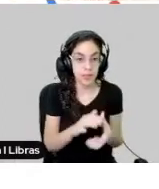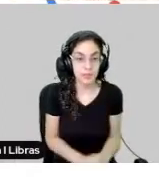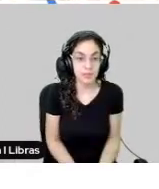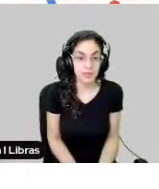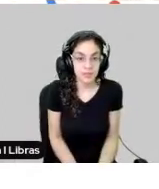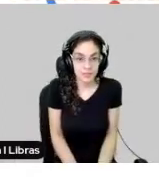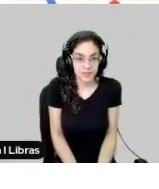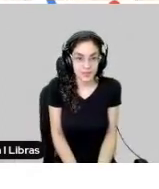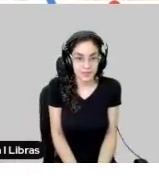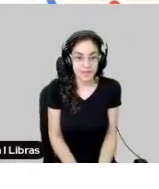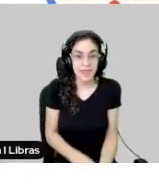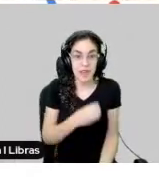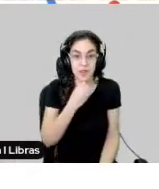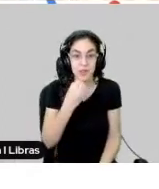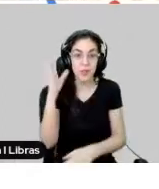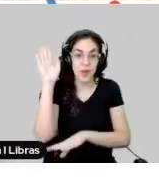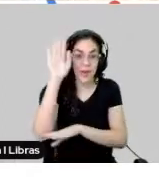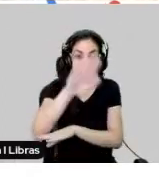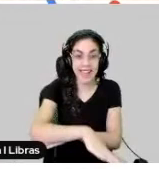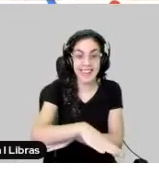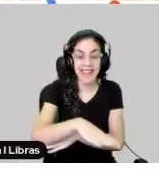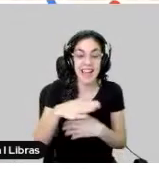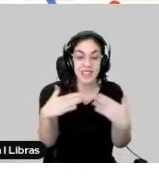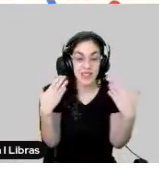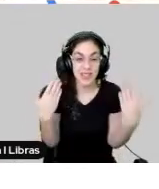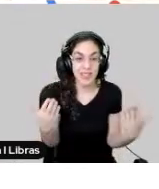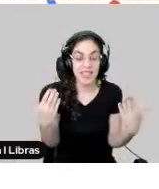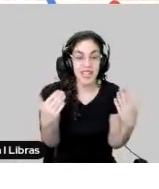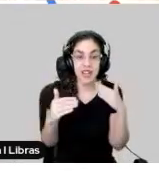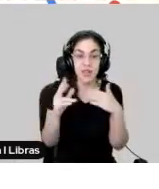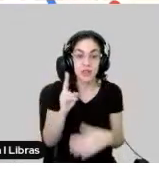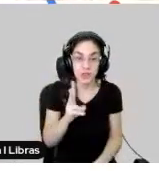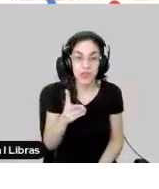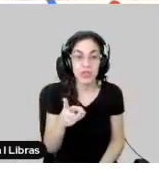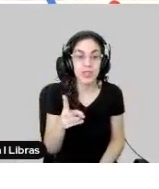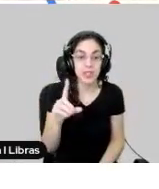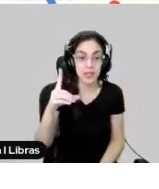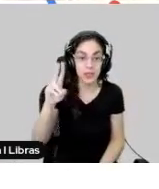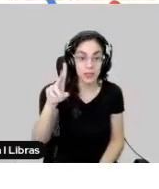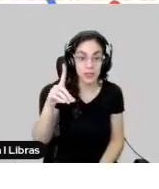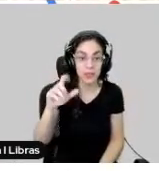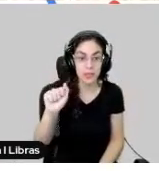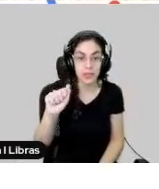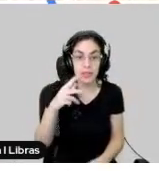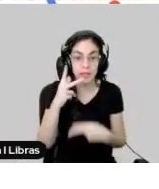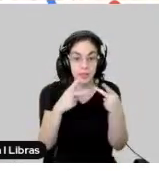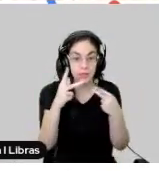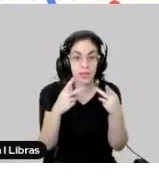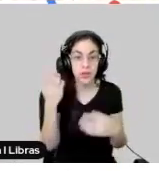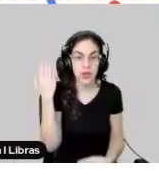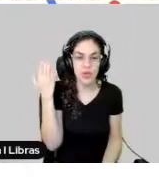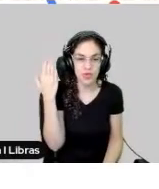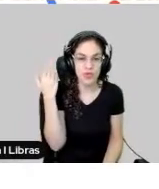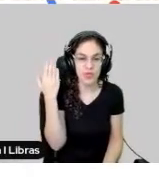já já. Boa tarde, pessoal. Então, dando consequência aqui ao que o Duda falou, a gente tem que voltar um